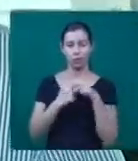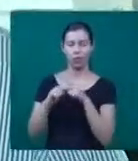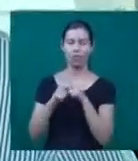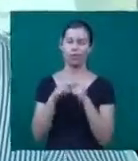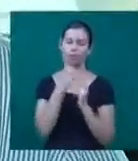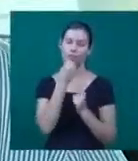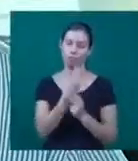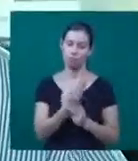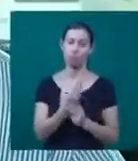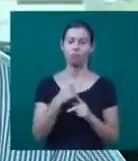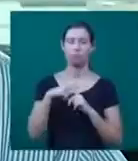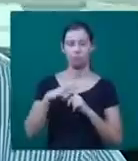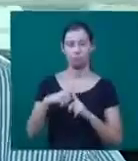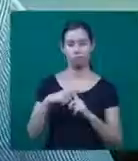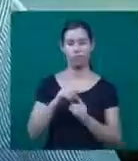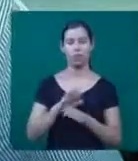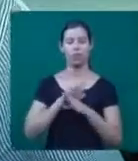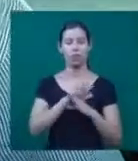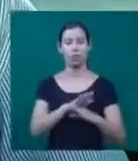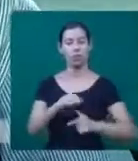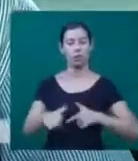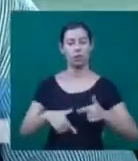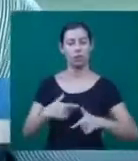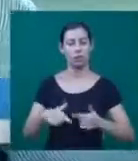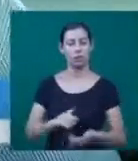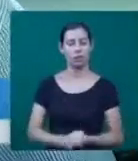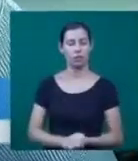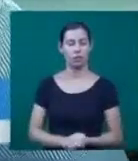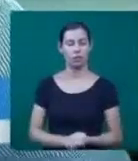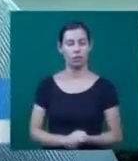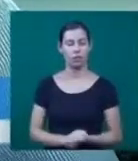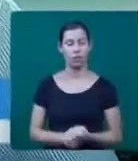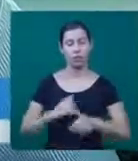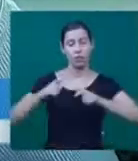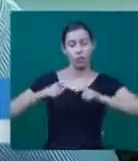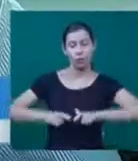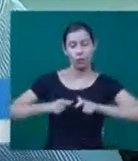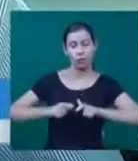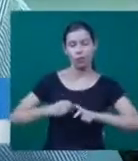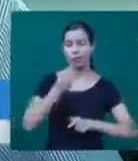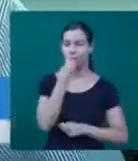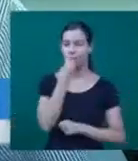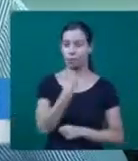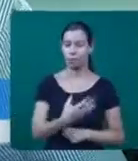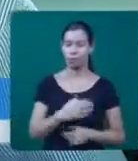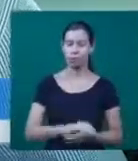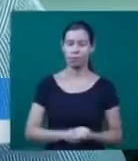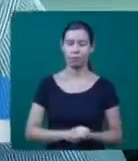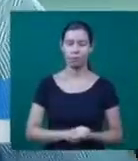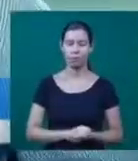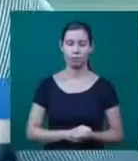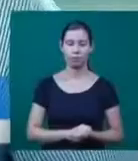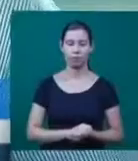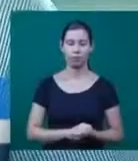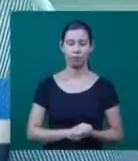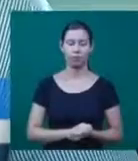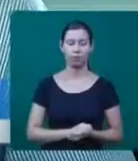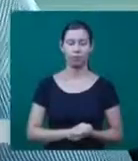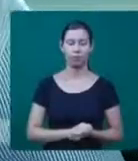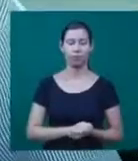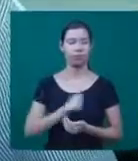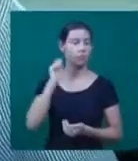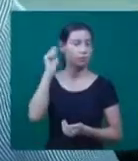deve influenciar também no trabalho dele. É vantajosa para o bairro, para local. É muito bom para os artistas.